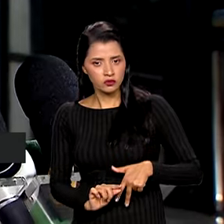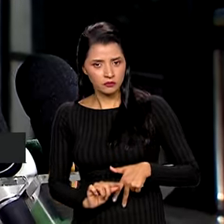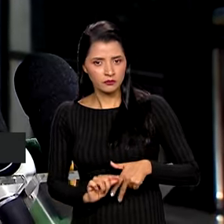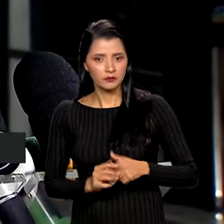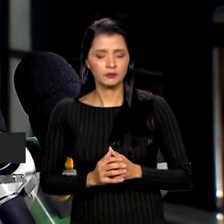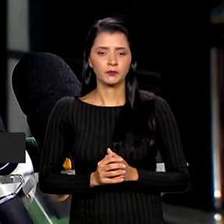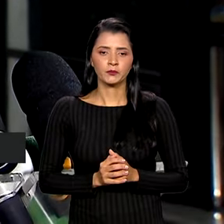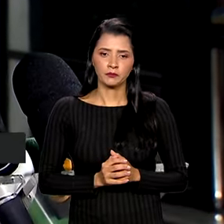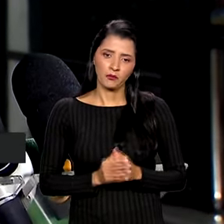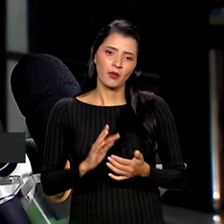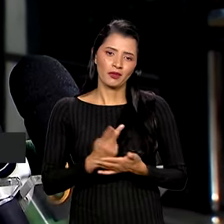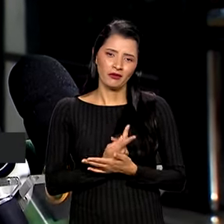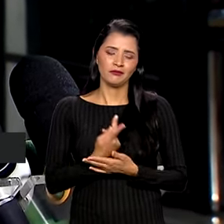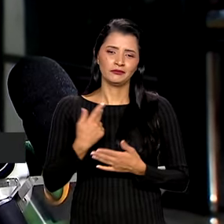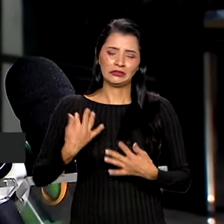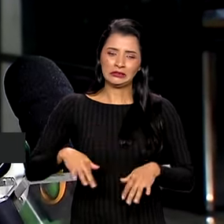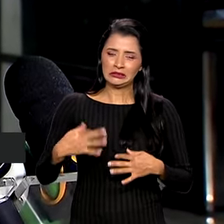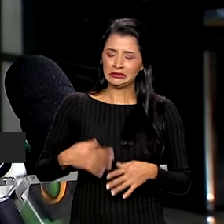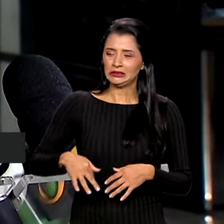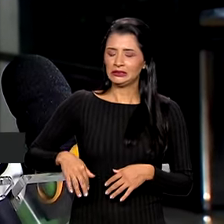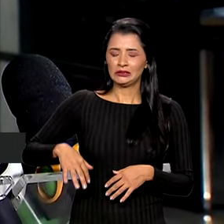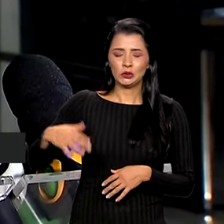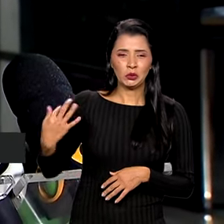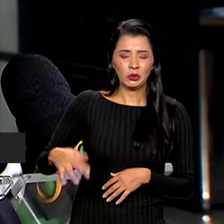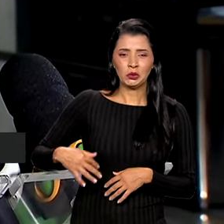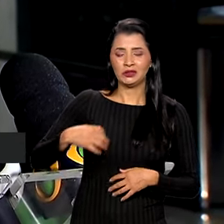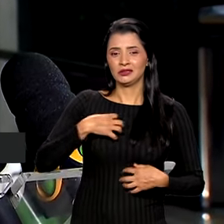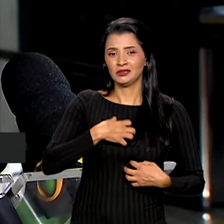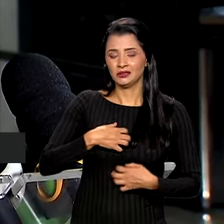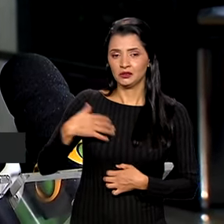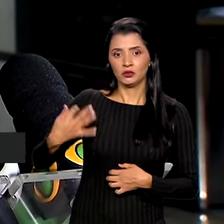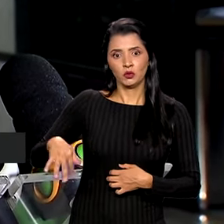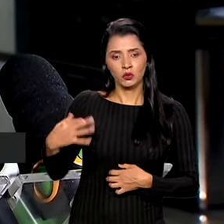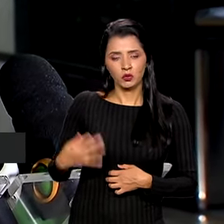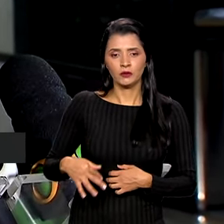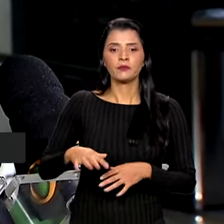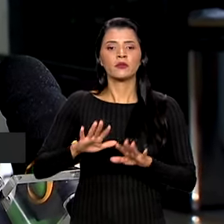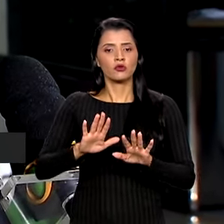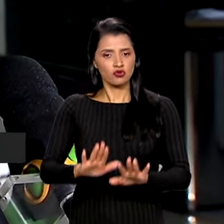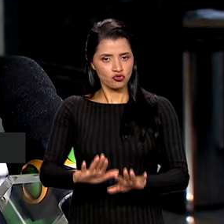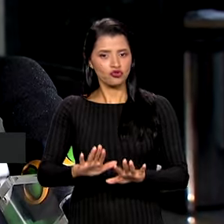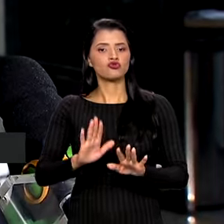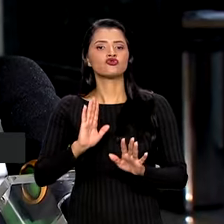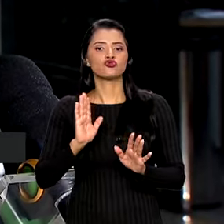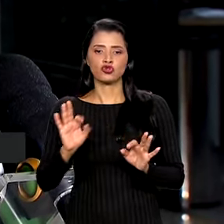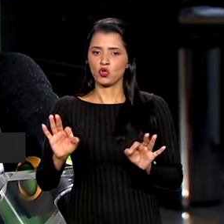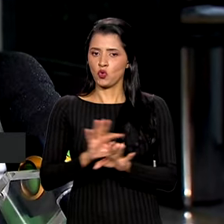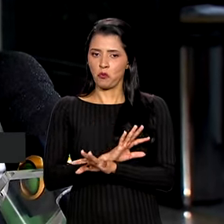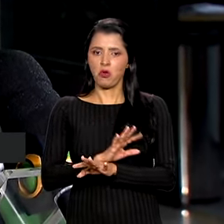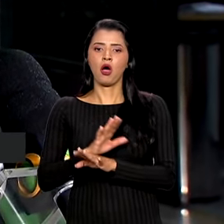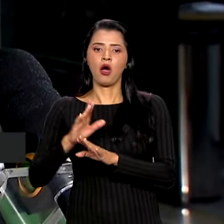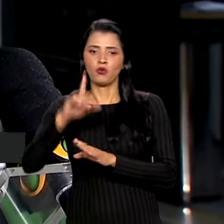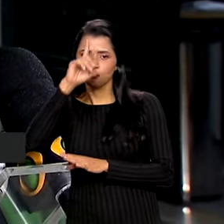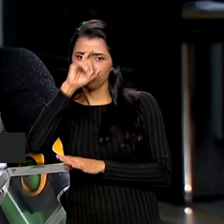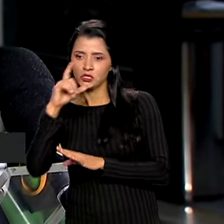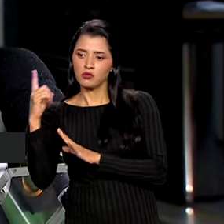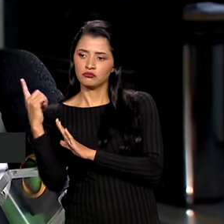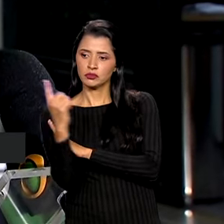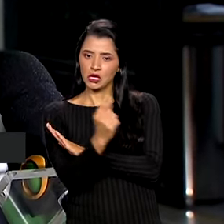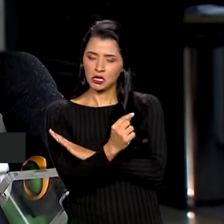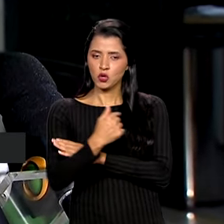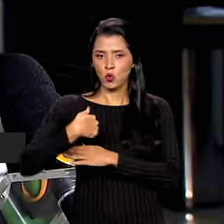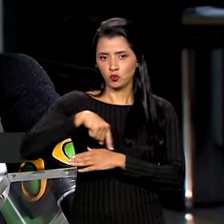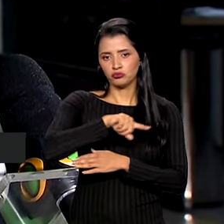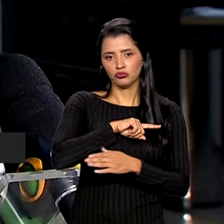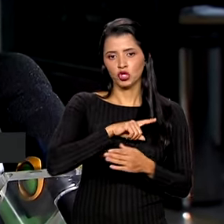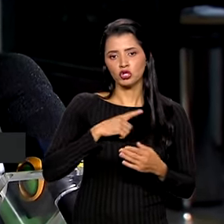que vem incomodando o presidente. Já despachou normal pela parte da tarde, fizemos reuniões